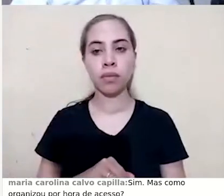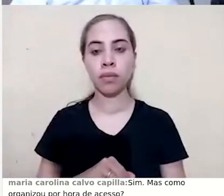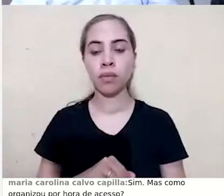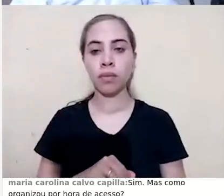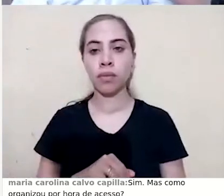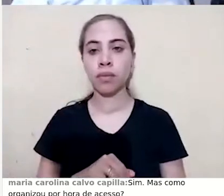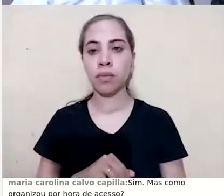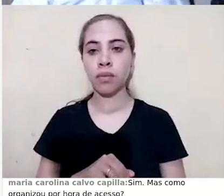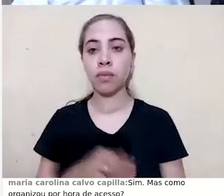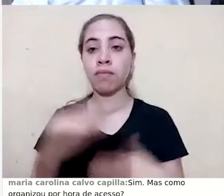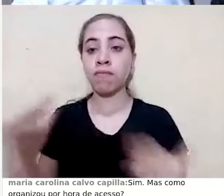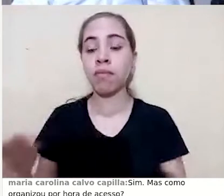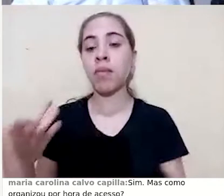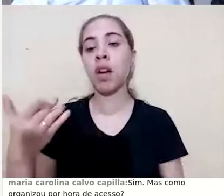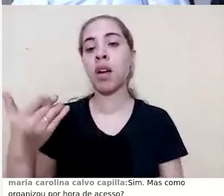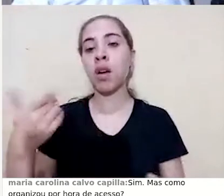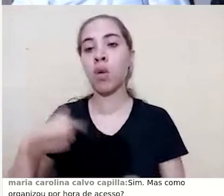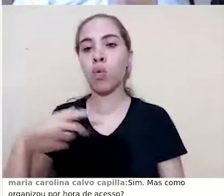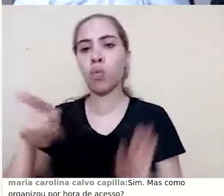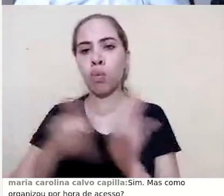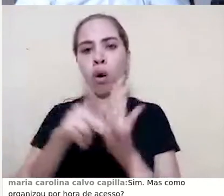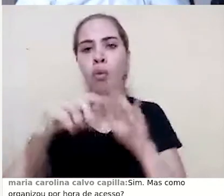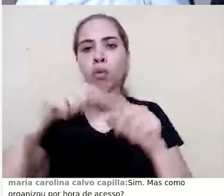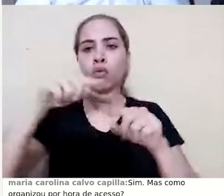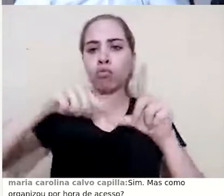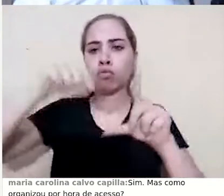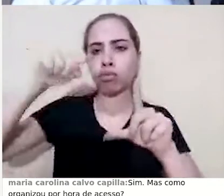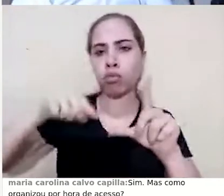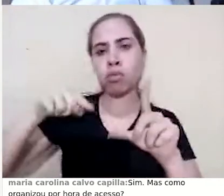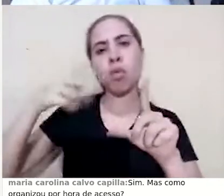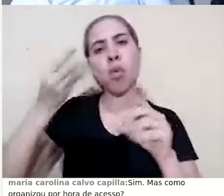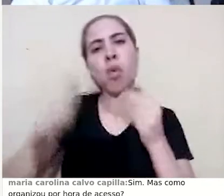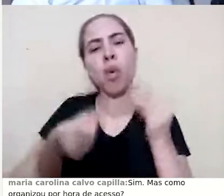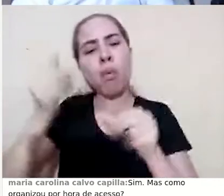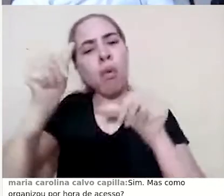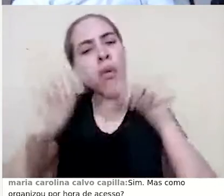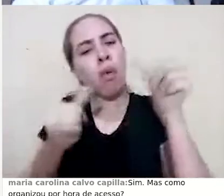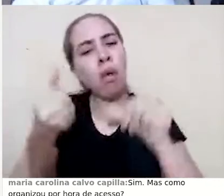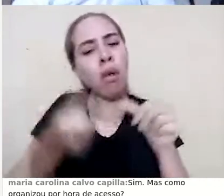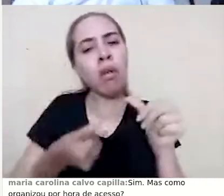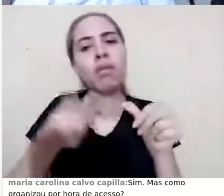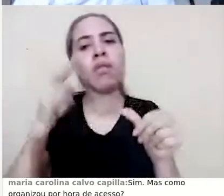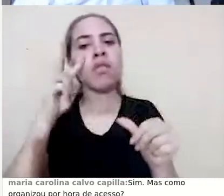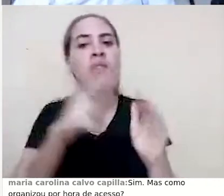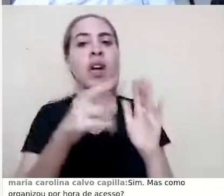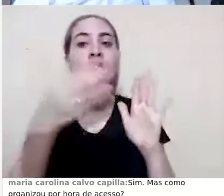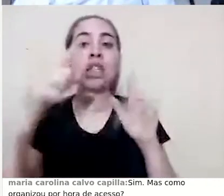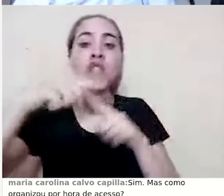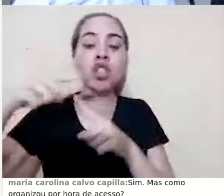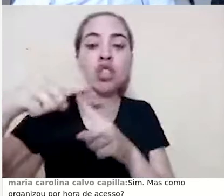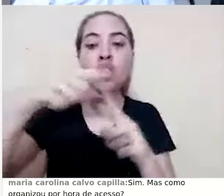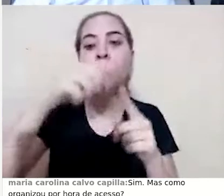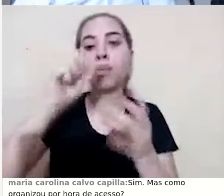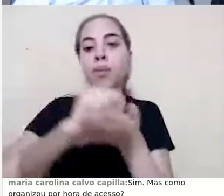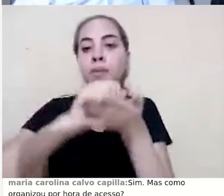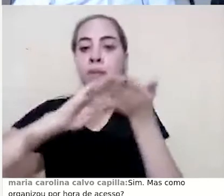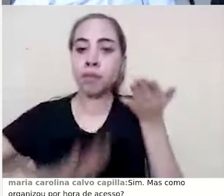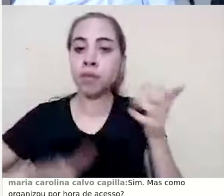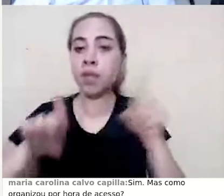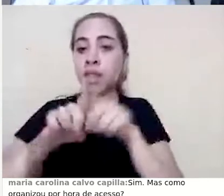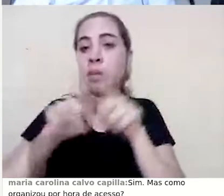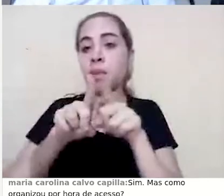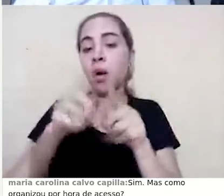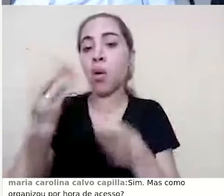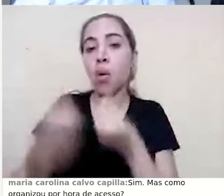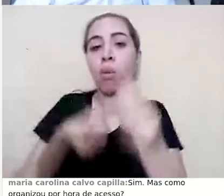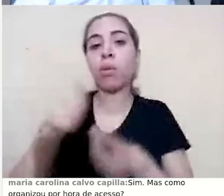que é um gráfico de análise. Eu posso selecionar o tipo de atividade e o tipo de recurso. Então, eu